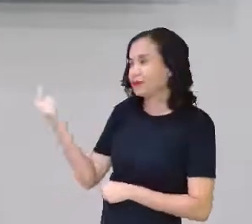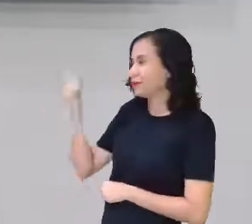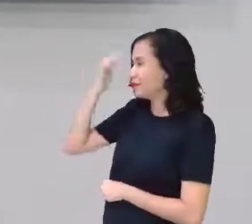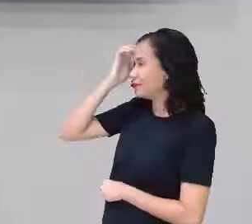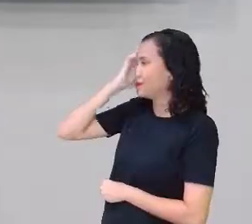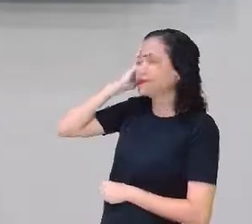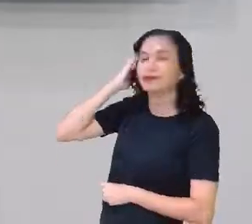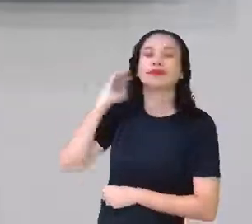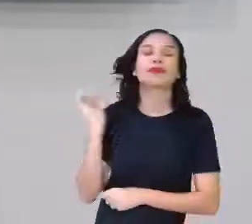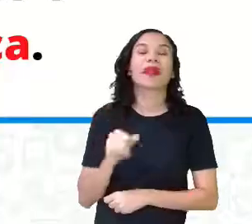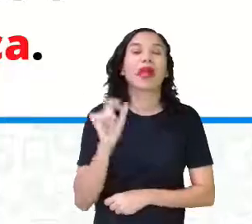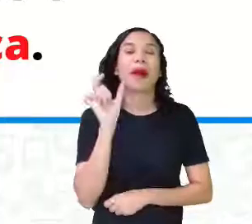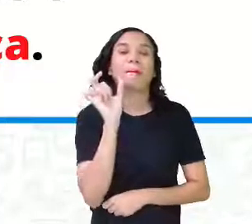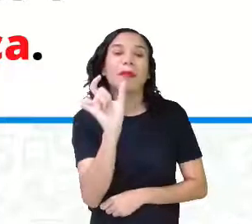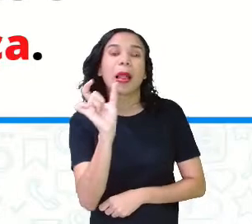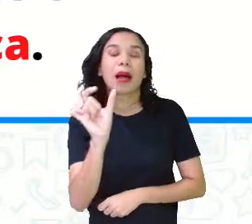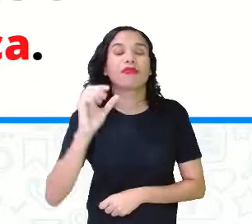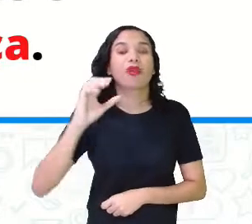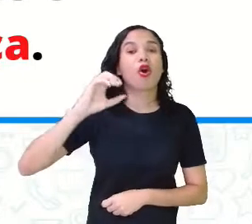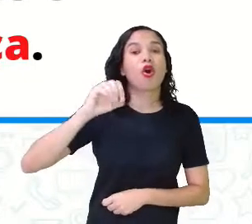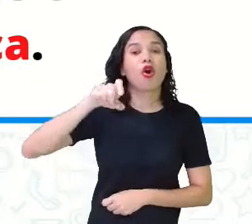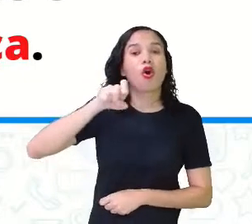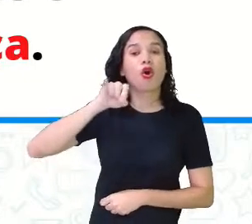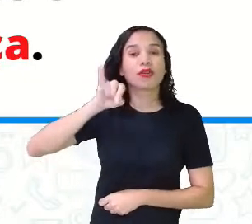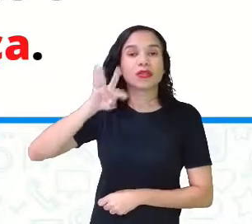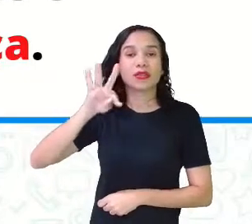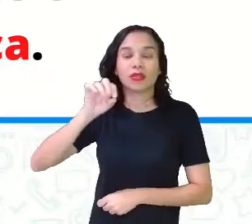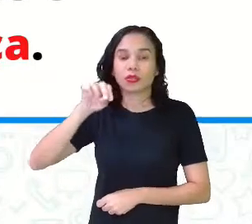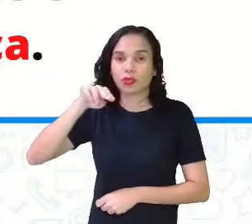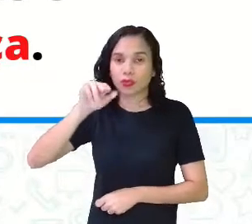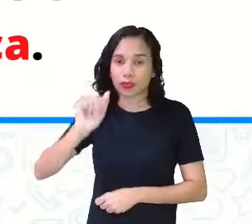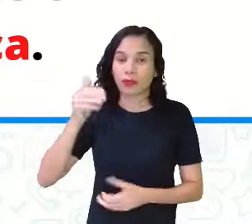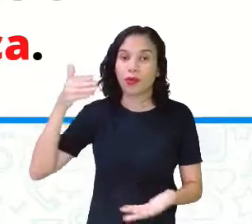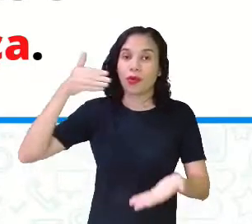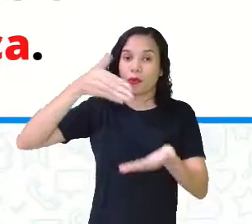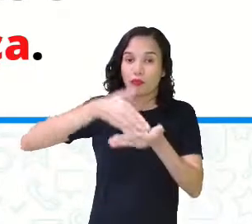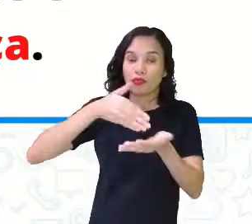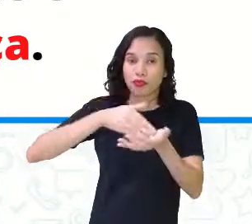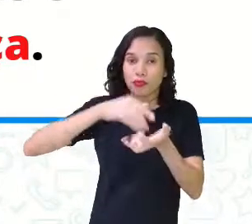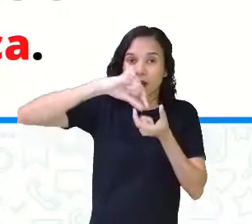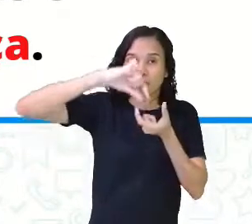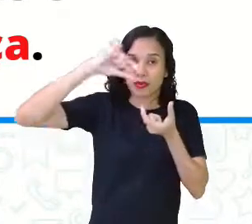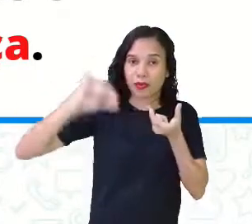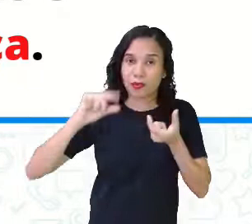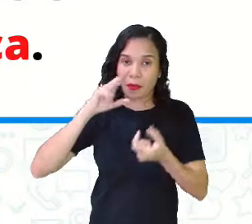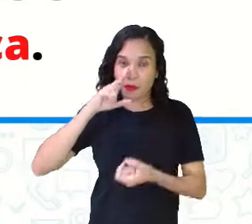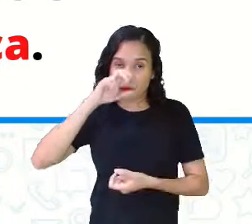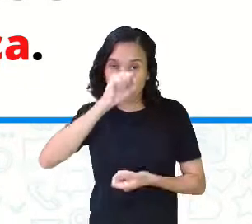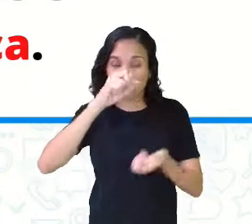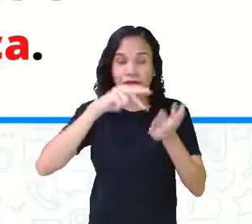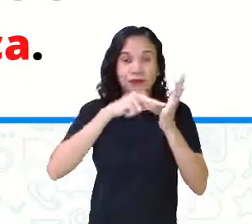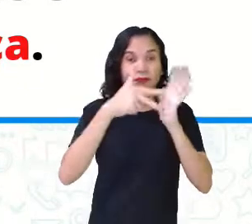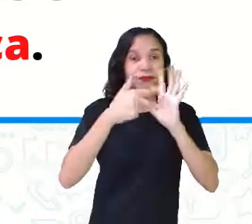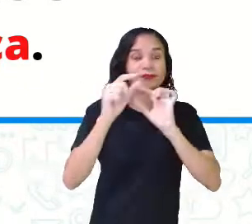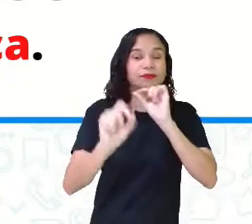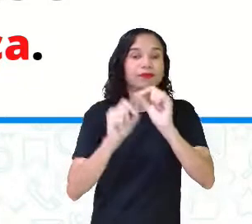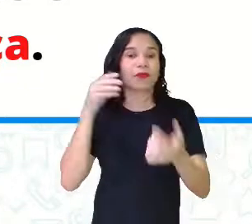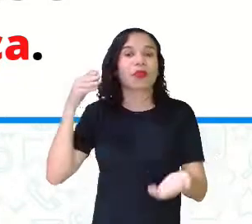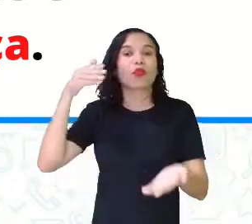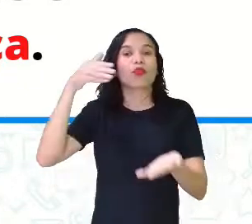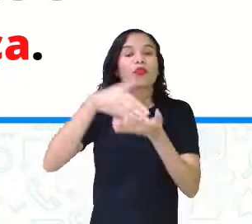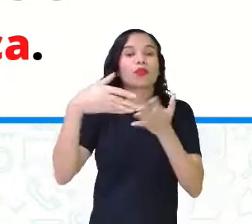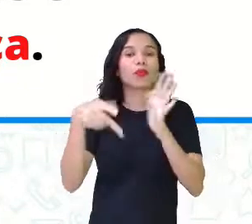oxítonas são aquelas que têm a última sílaba tônica. Ou seja, a última